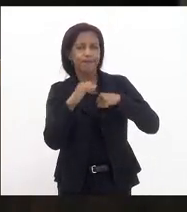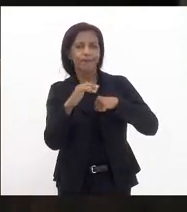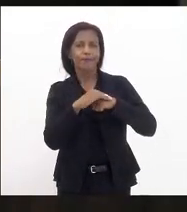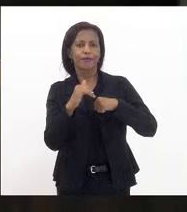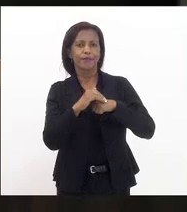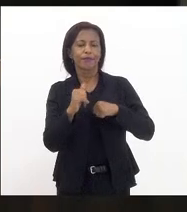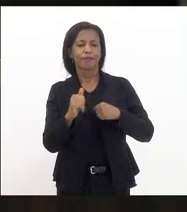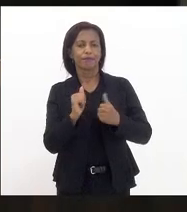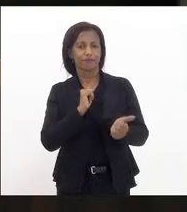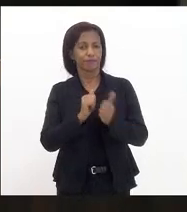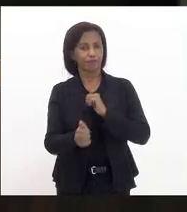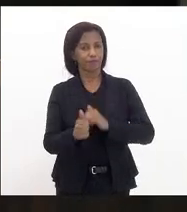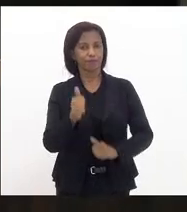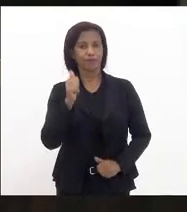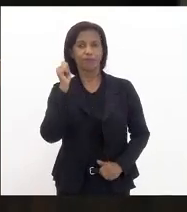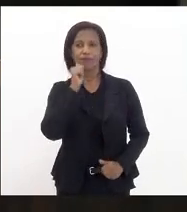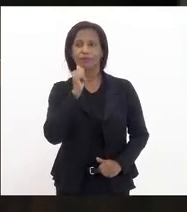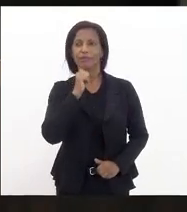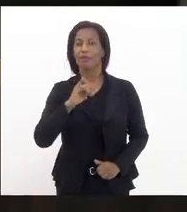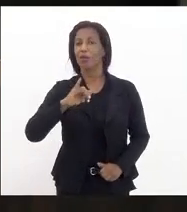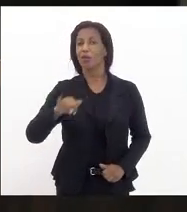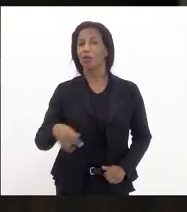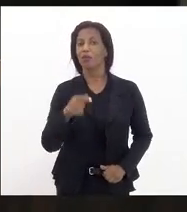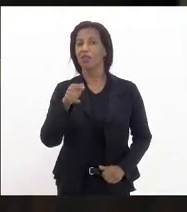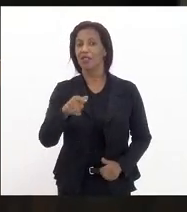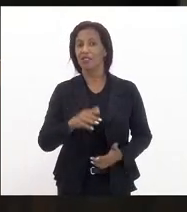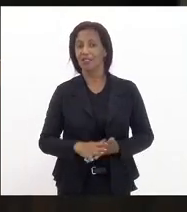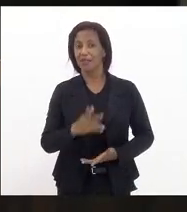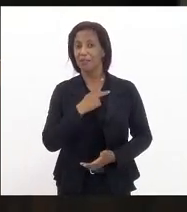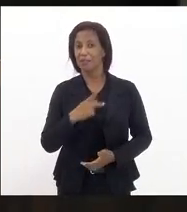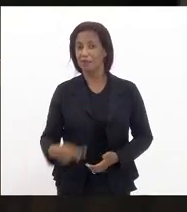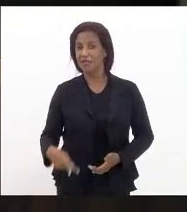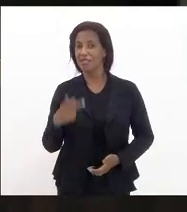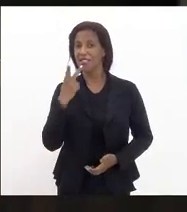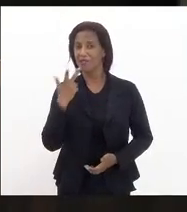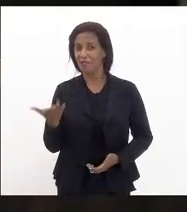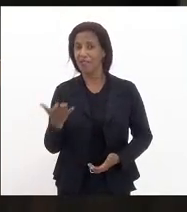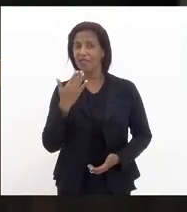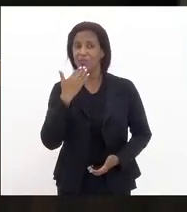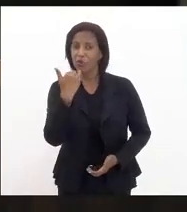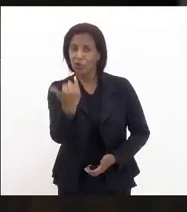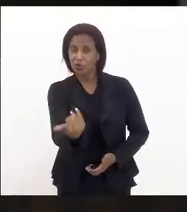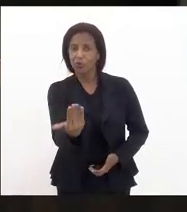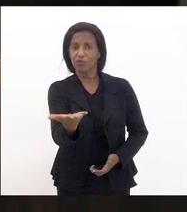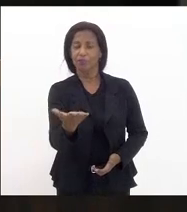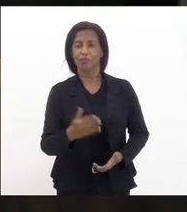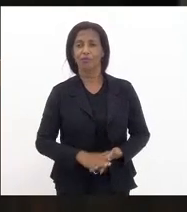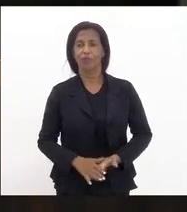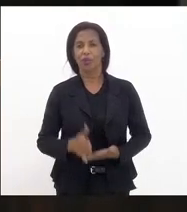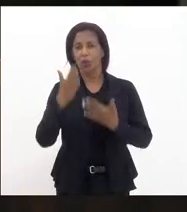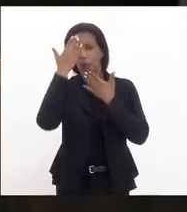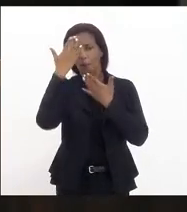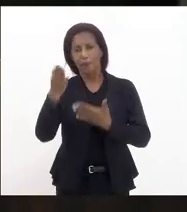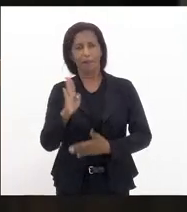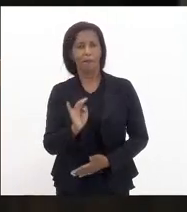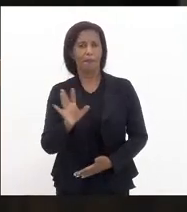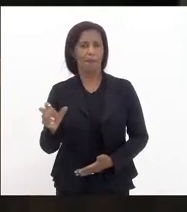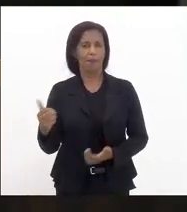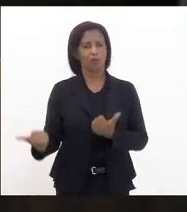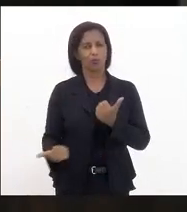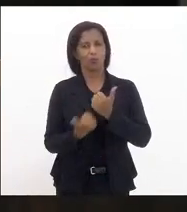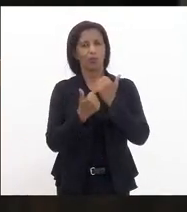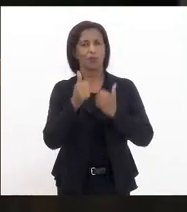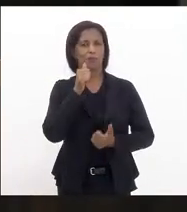para o futebol feminino aí eu aproveito aqui na presidência mesmo faça esse apelo e obrigado Bebeto por apoiar essas